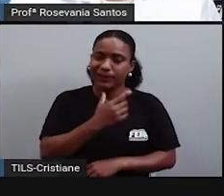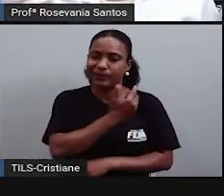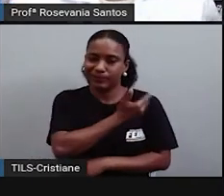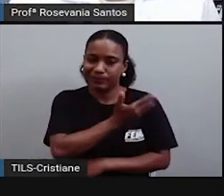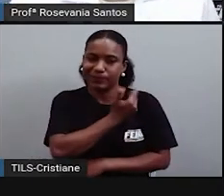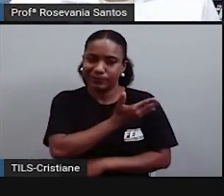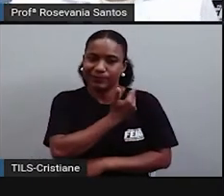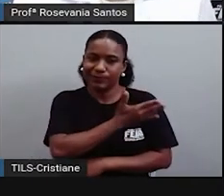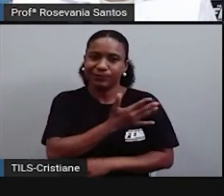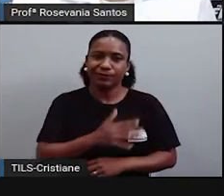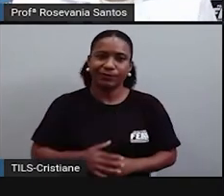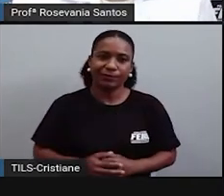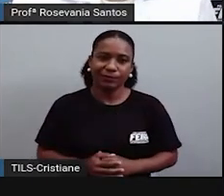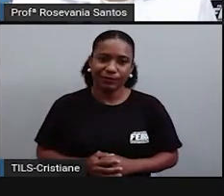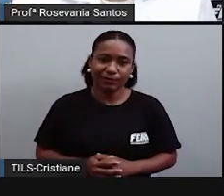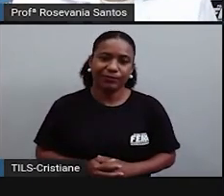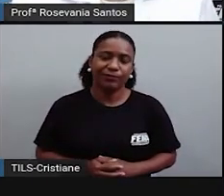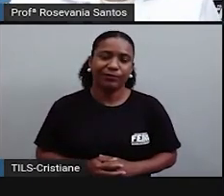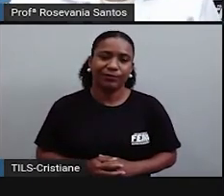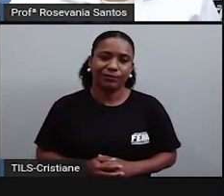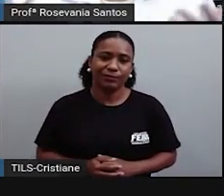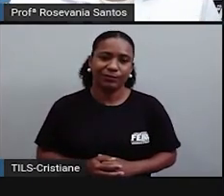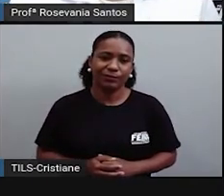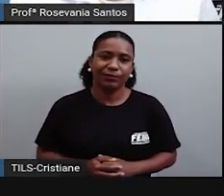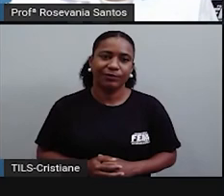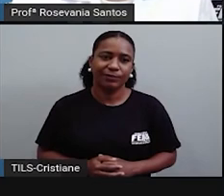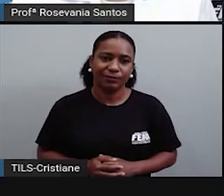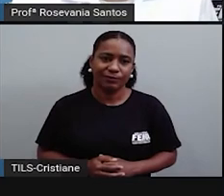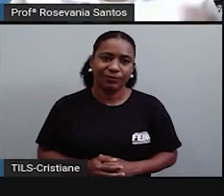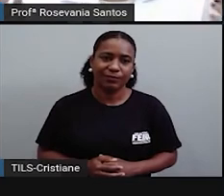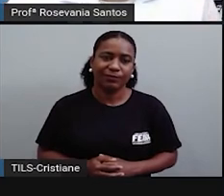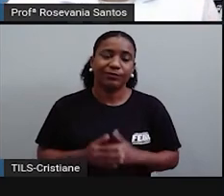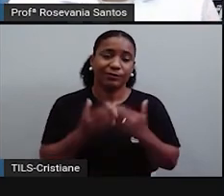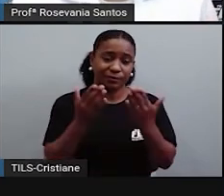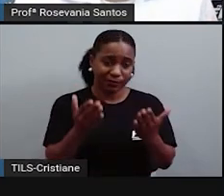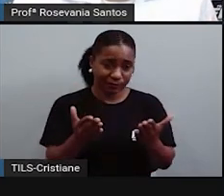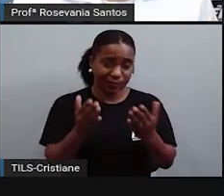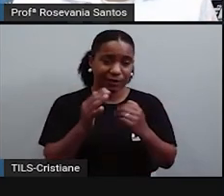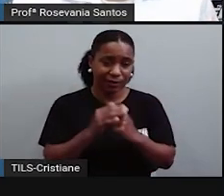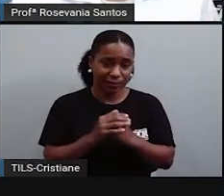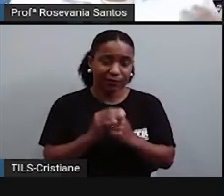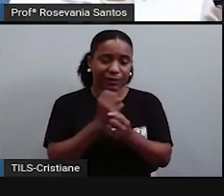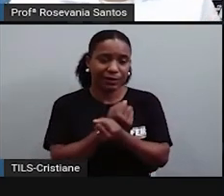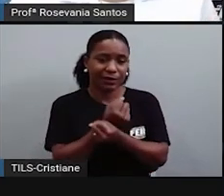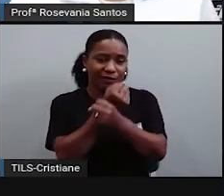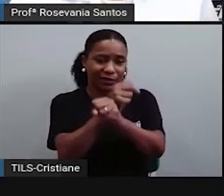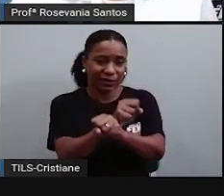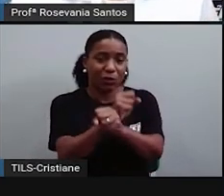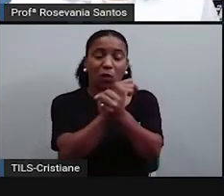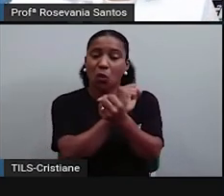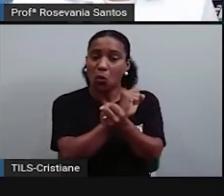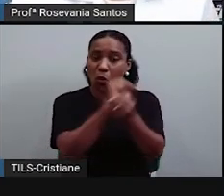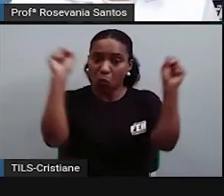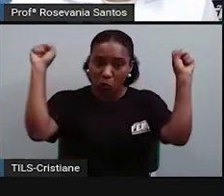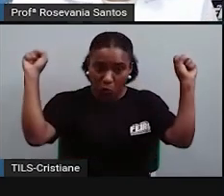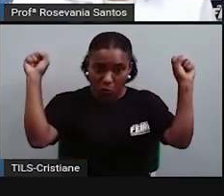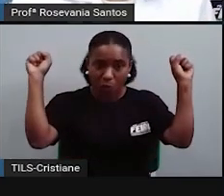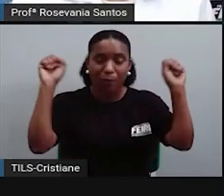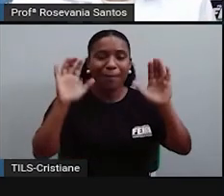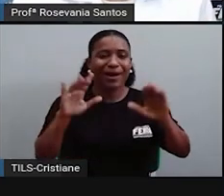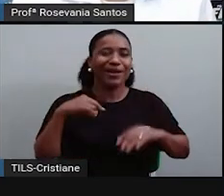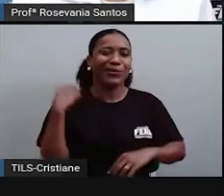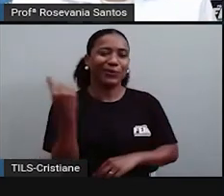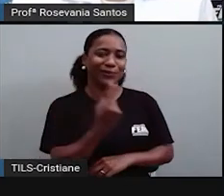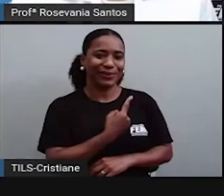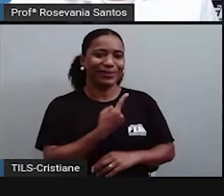depois de já ter passado por essas... A abolição da escravatura. gente ainda continua sofrendo,